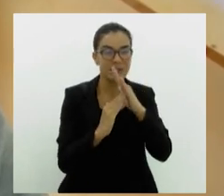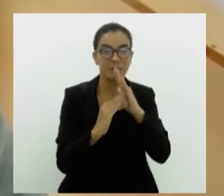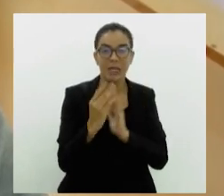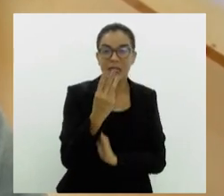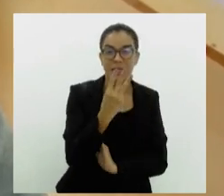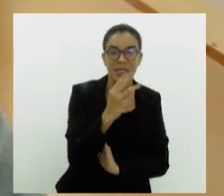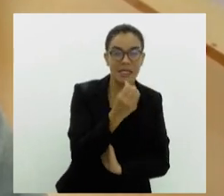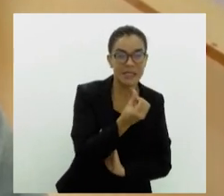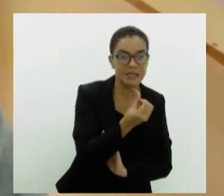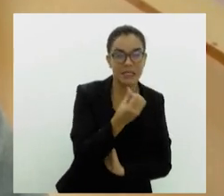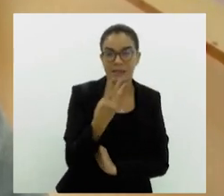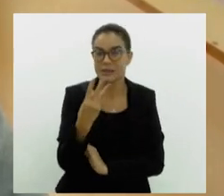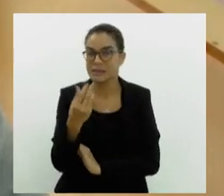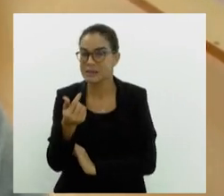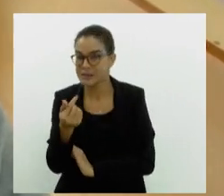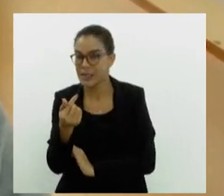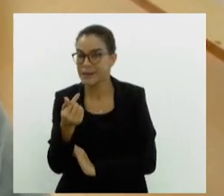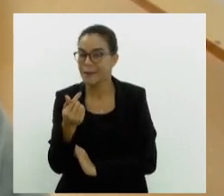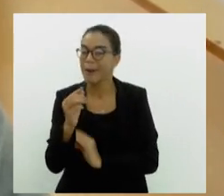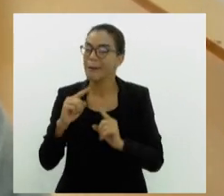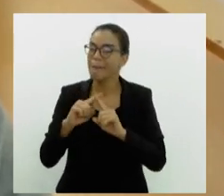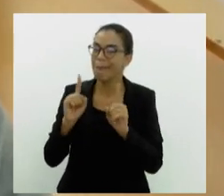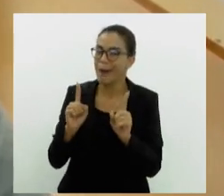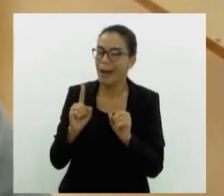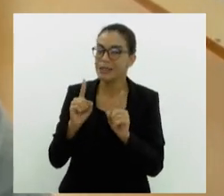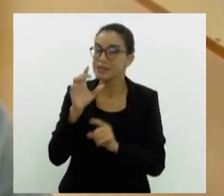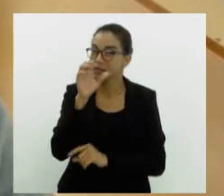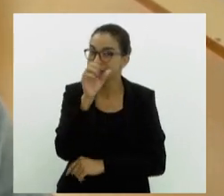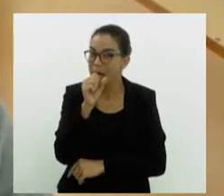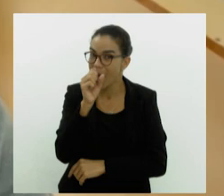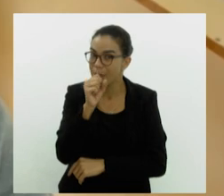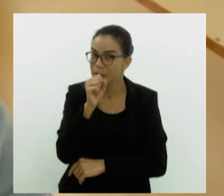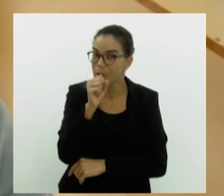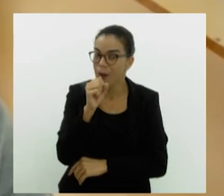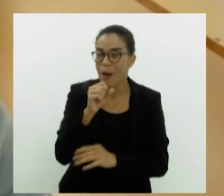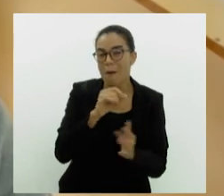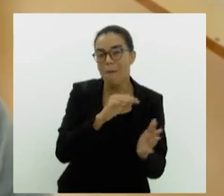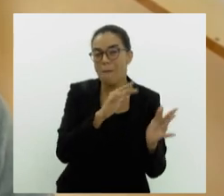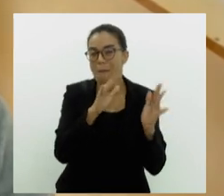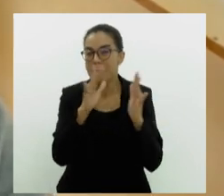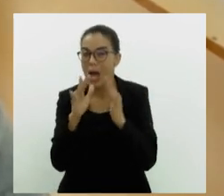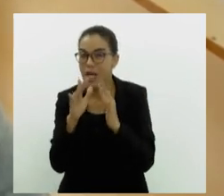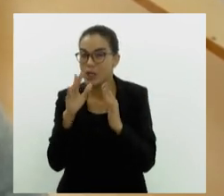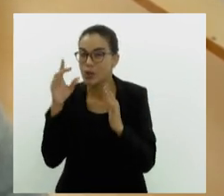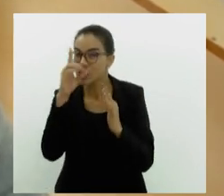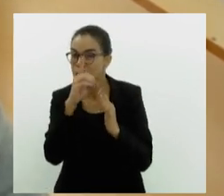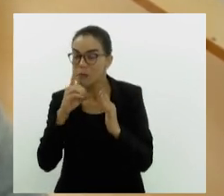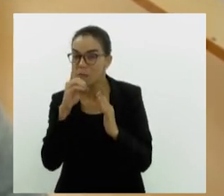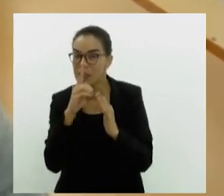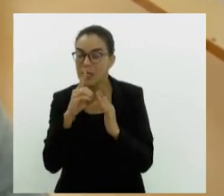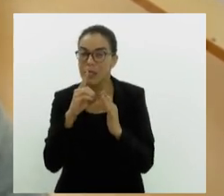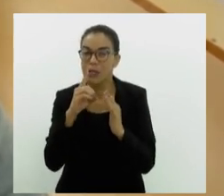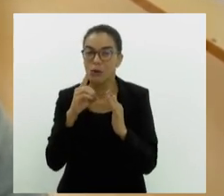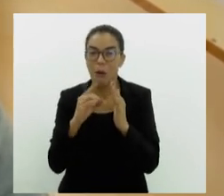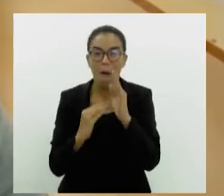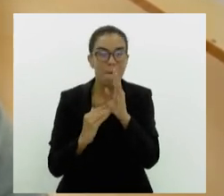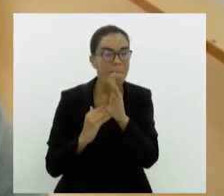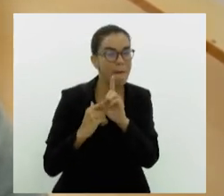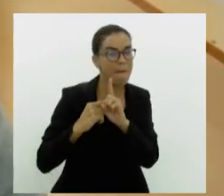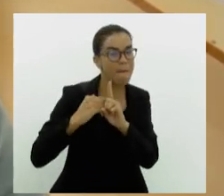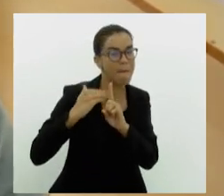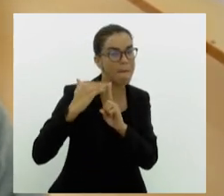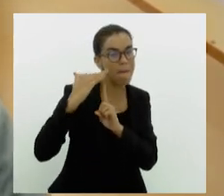36 a 37 graus. Porém, a partir do sábado e ao longo do domingo, as temperaturas máximas se elevam